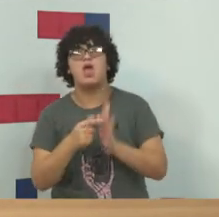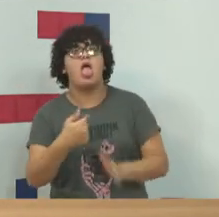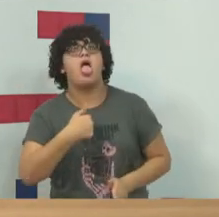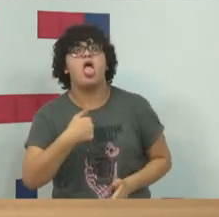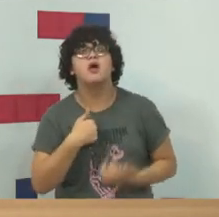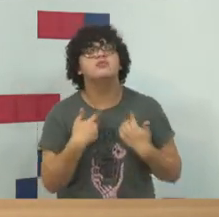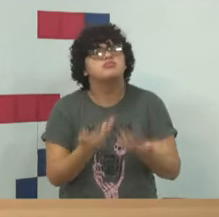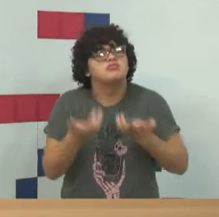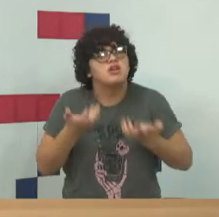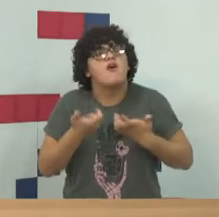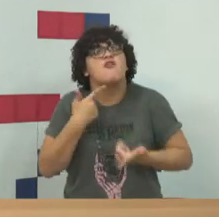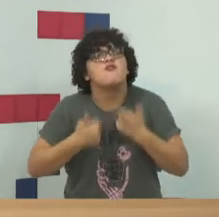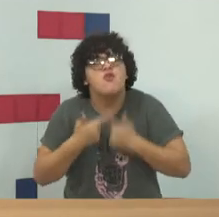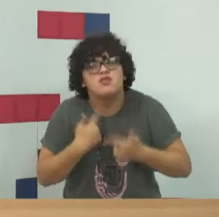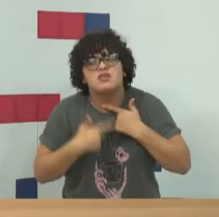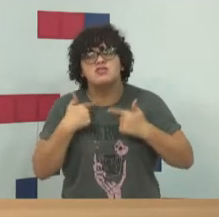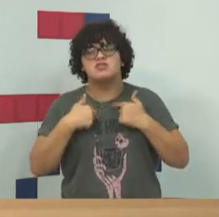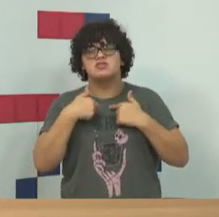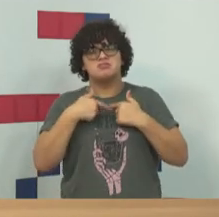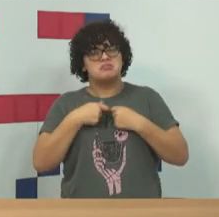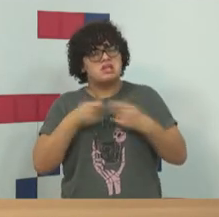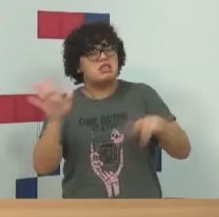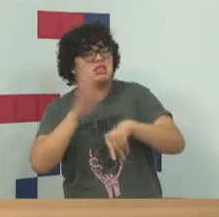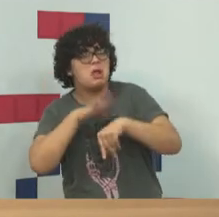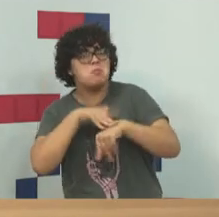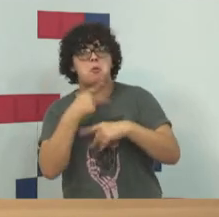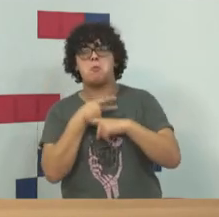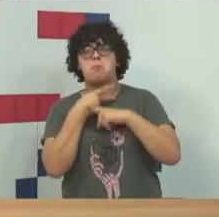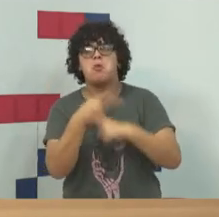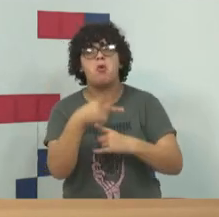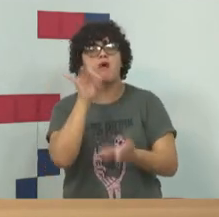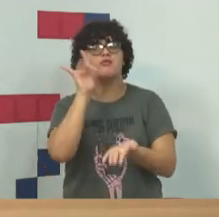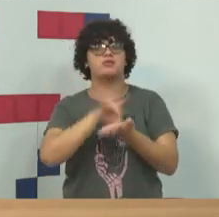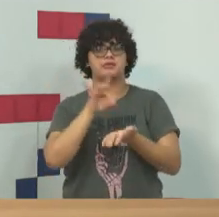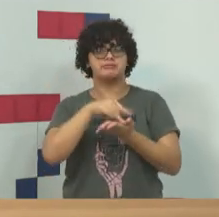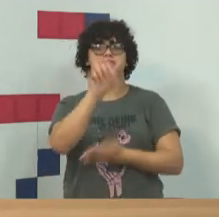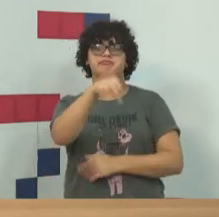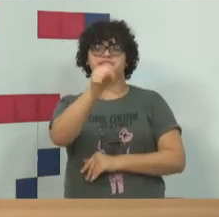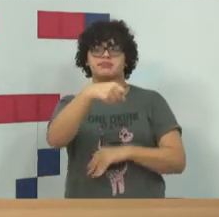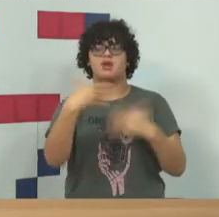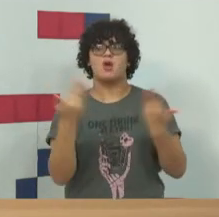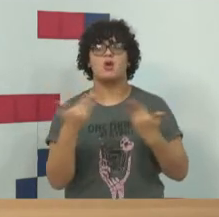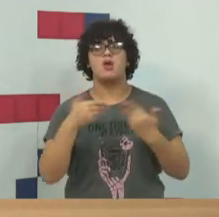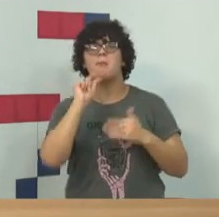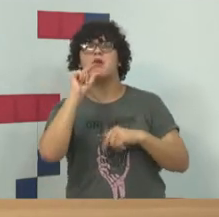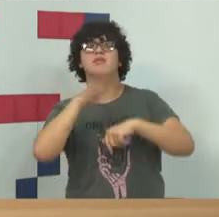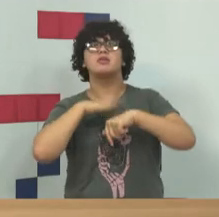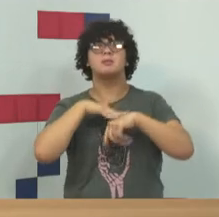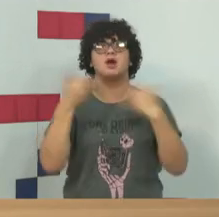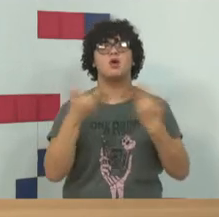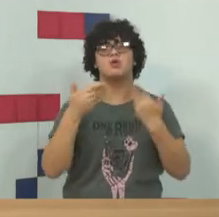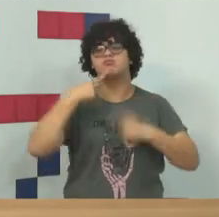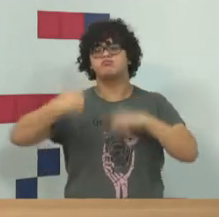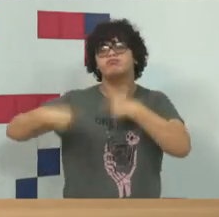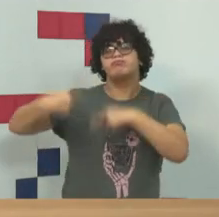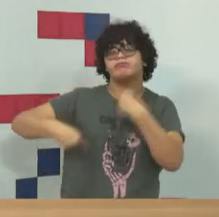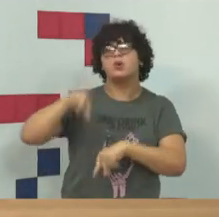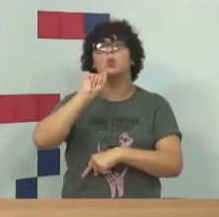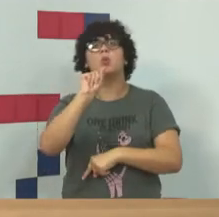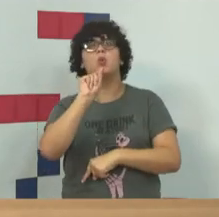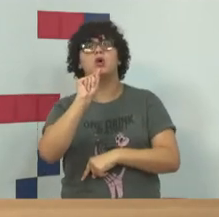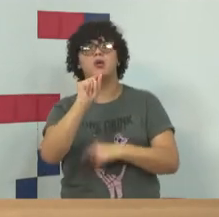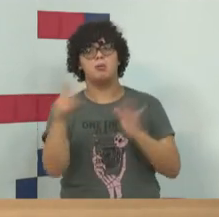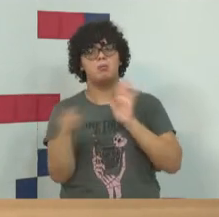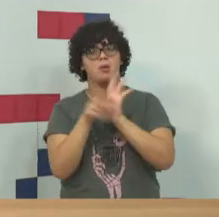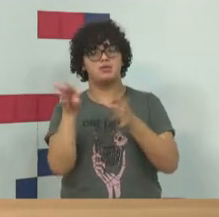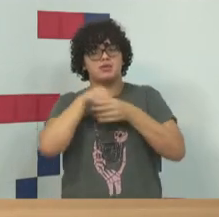querer gastar um pouquinho do meu tempo procurando a verdade. Há pouco tempo nós tivemos um discurso no